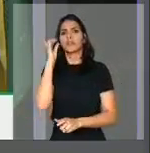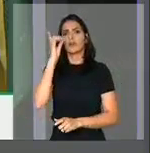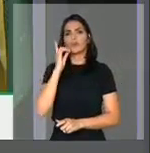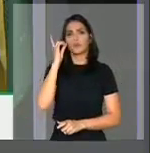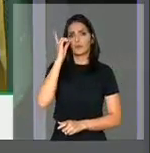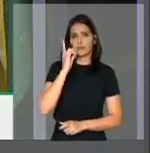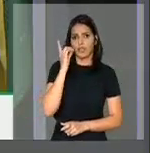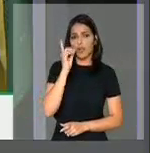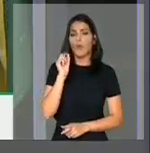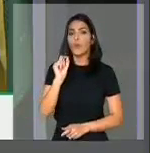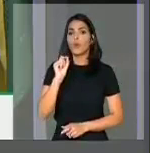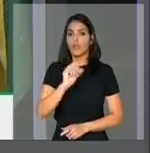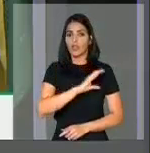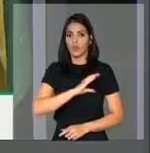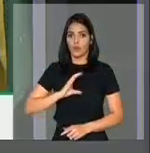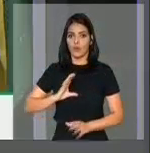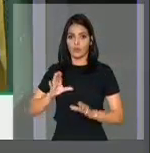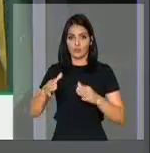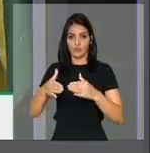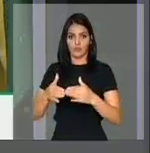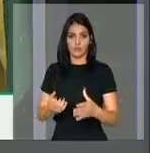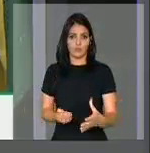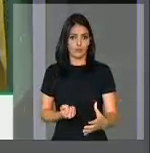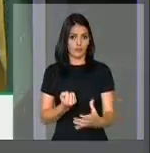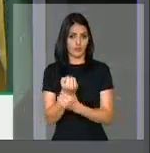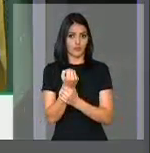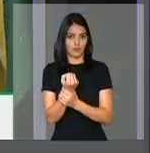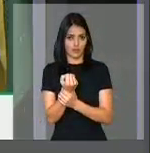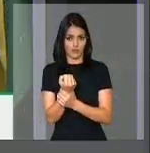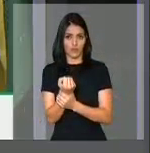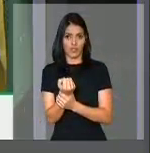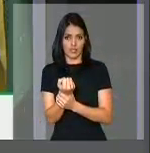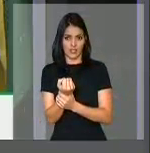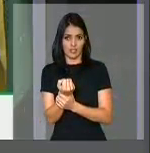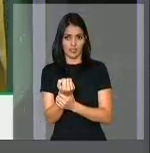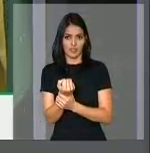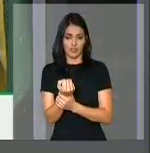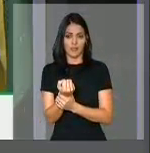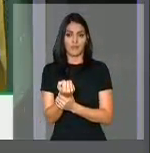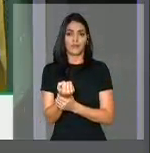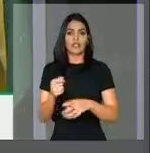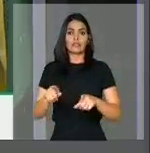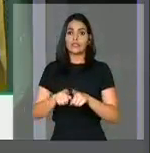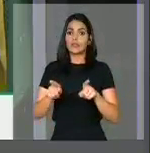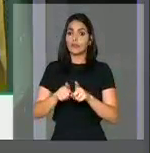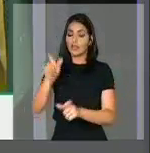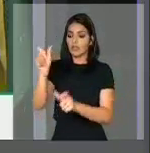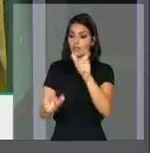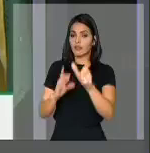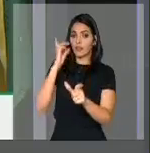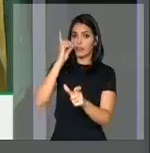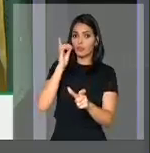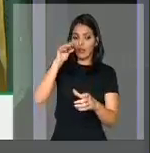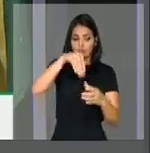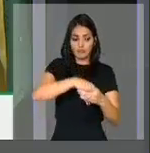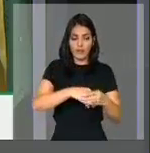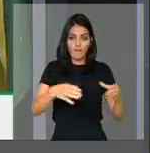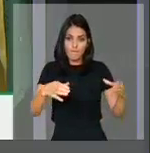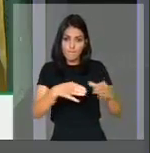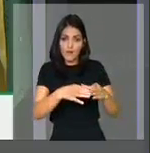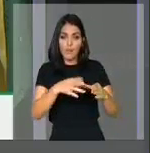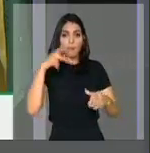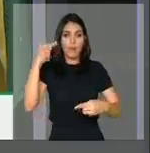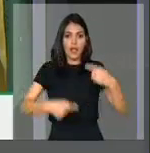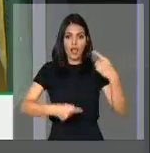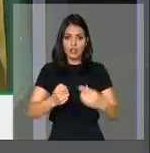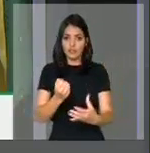que fazem parte da Comissão de Segurança Pública, todos os deputados que fazem parte da Frente Parlamentar de Segurança